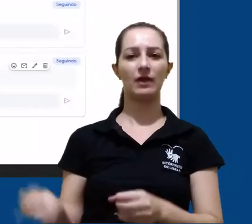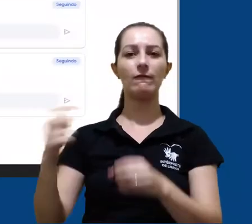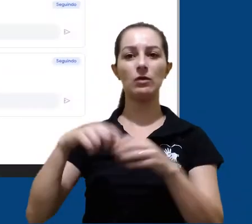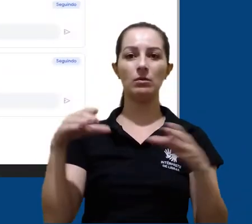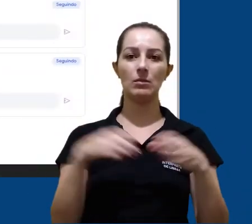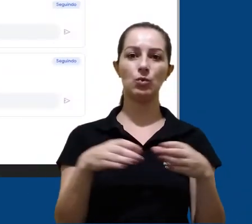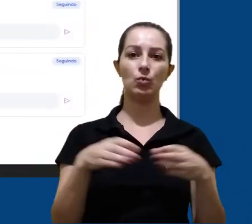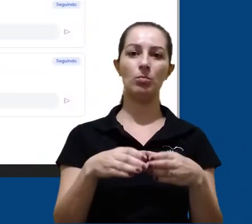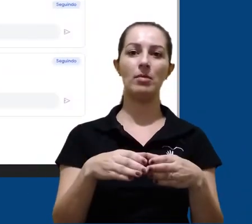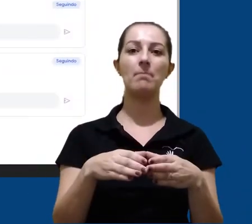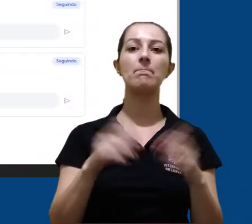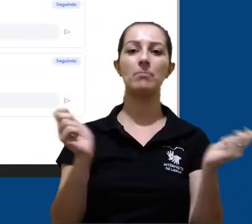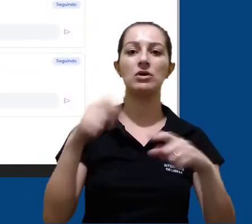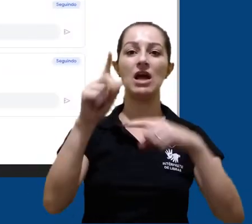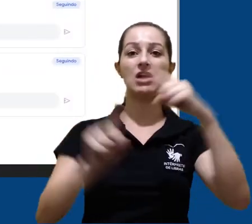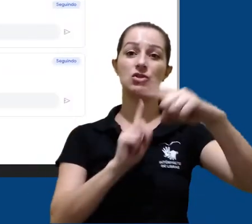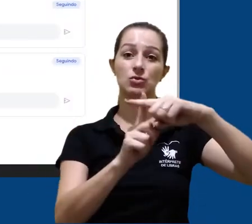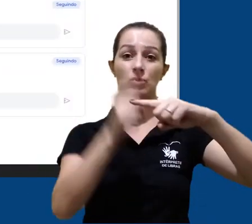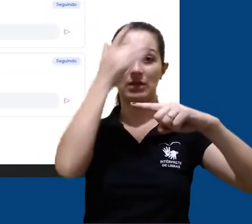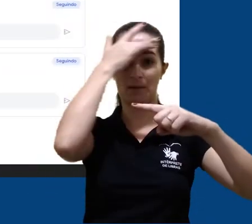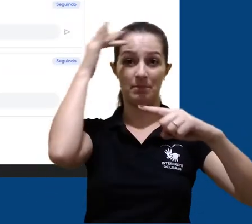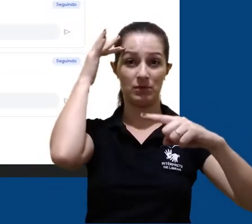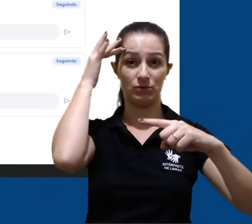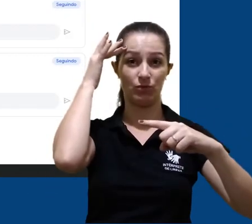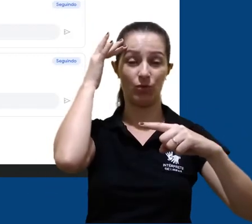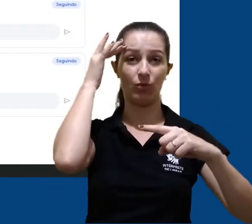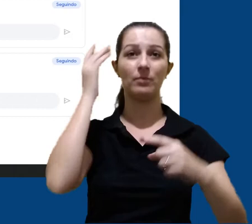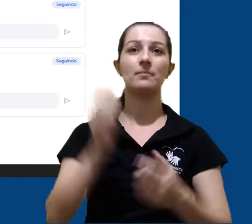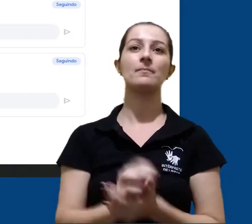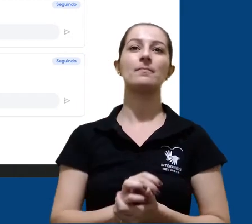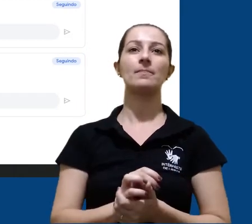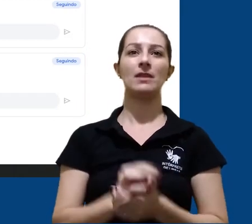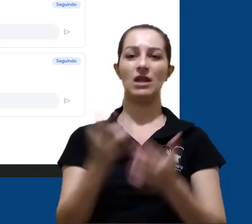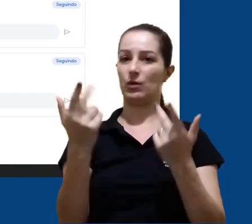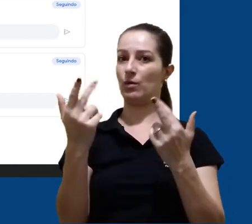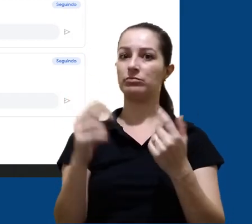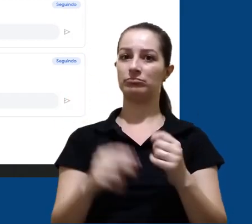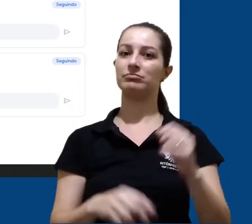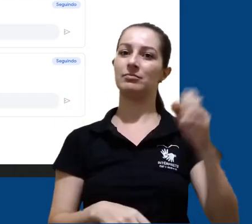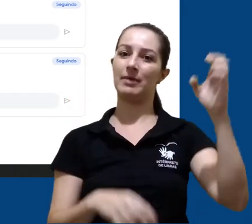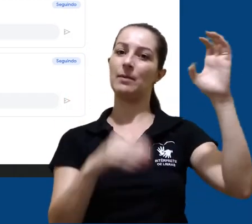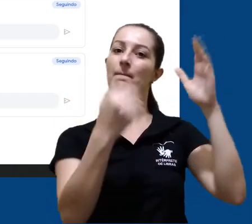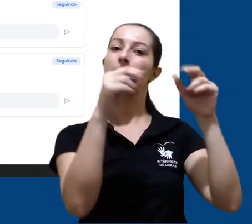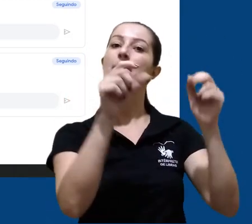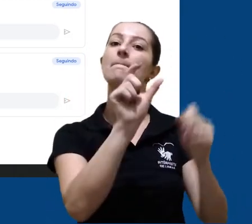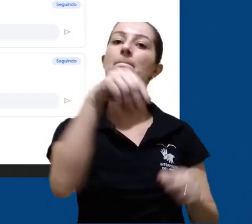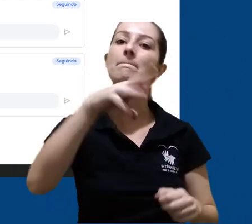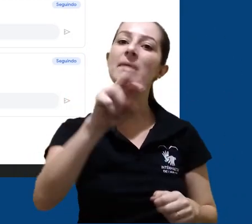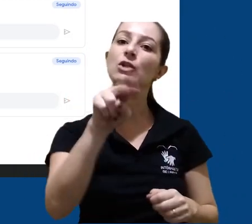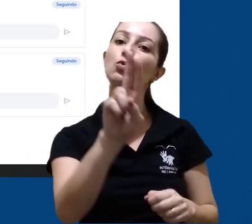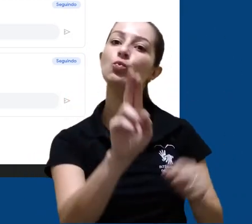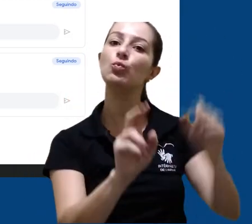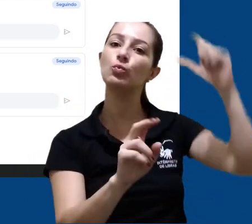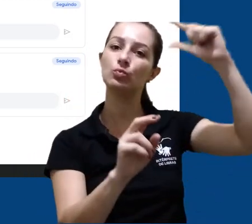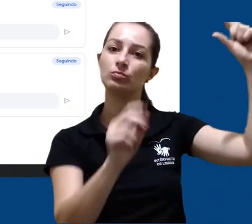Voltando para a turma, podemos também adicionar pessoas e bots diretamente na segunda opção do nosso menu